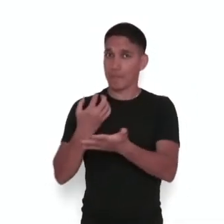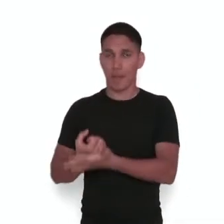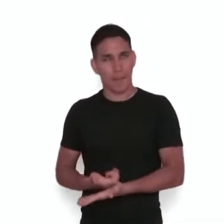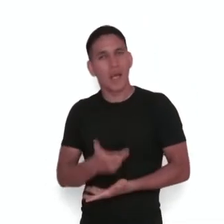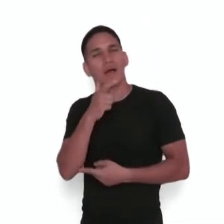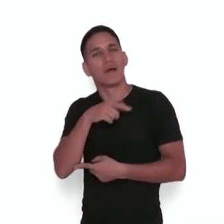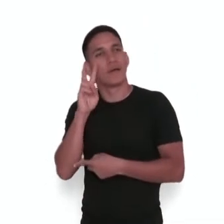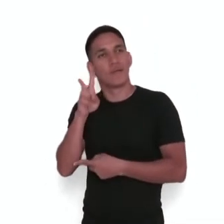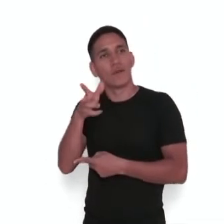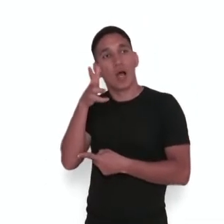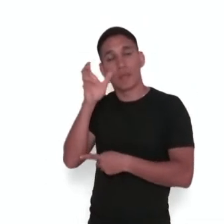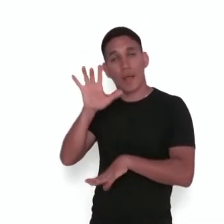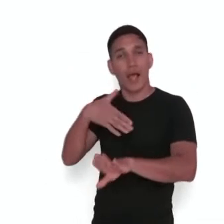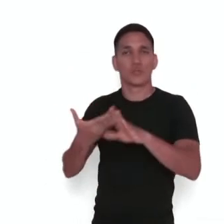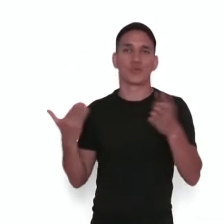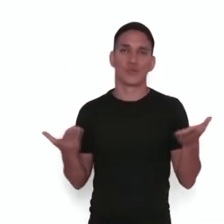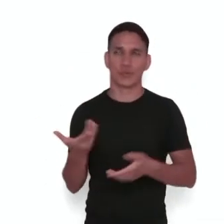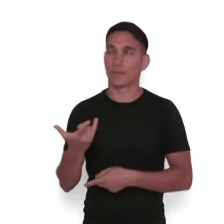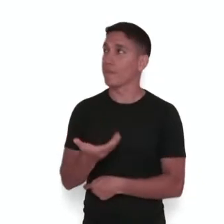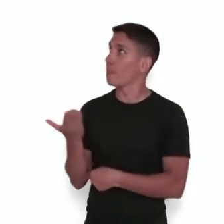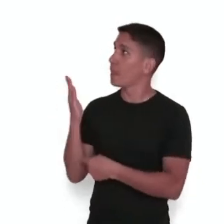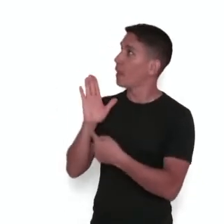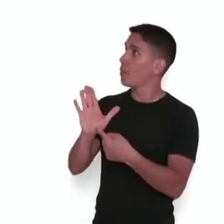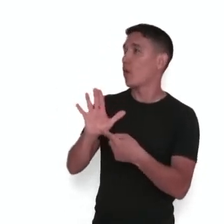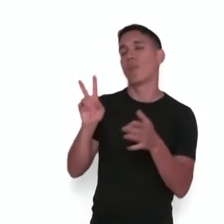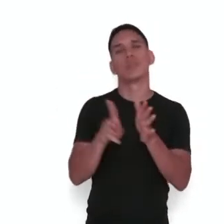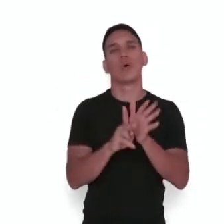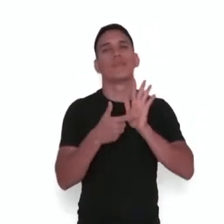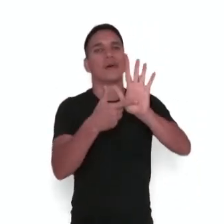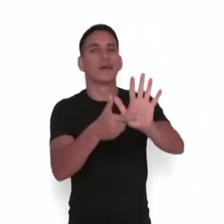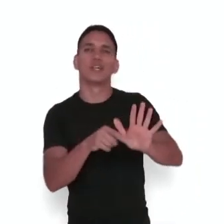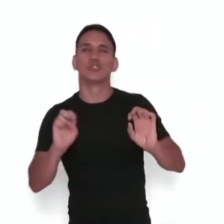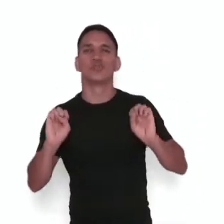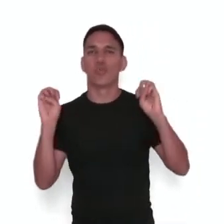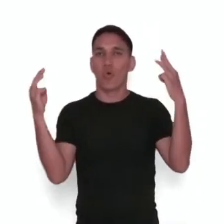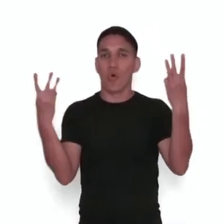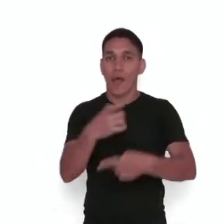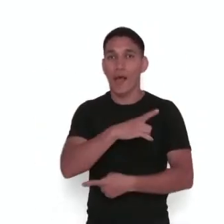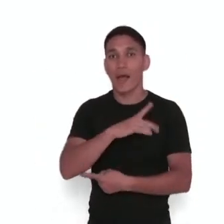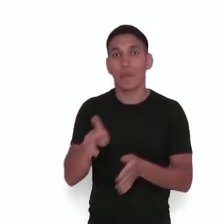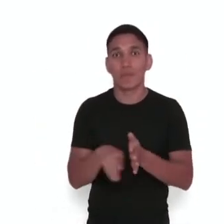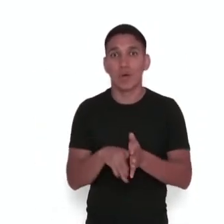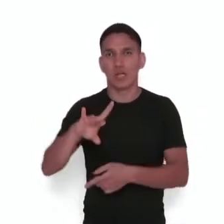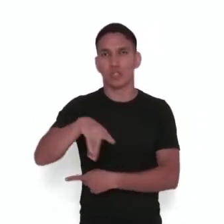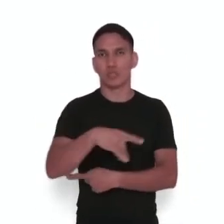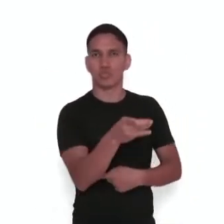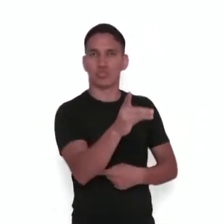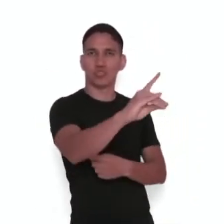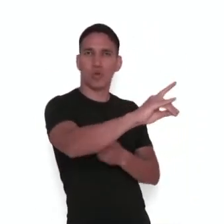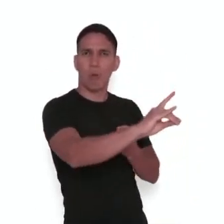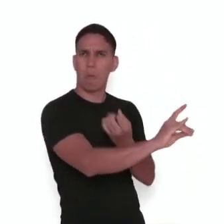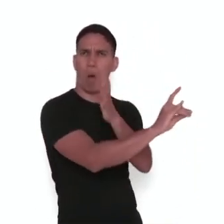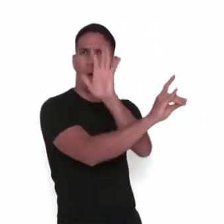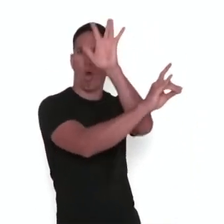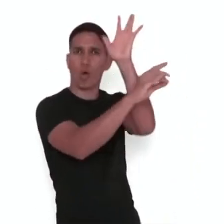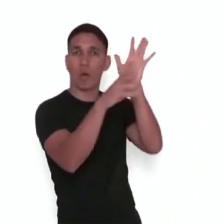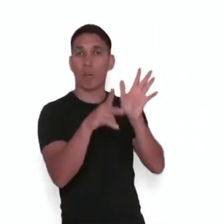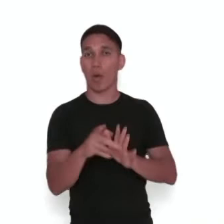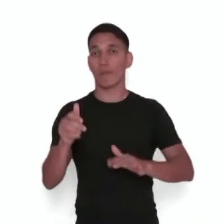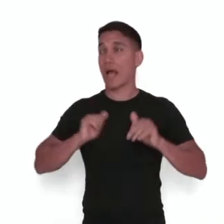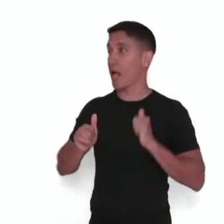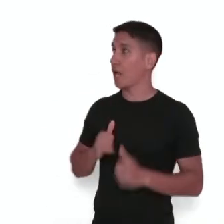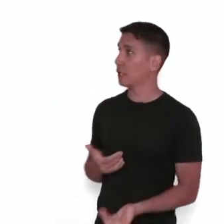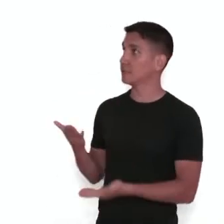apreciá-las até hoje. Aqui nós temos uma apresentação da Dança do Dragão com fogos de artifício executado por atores na